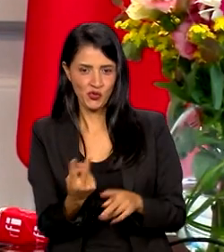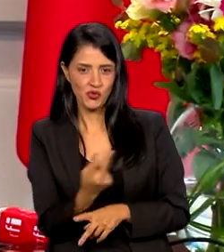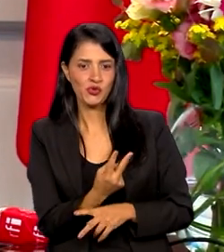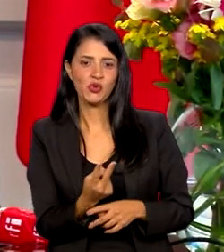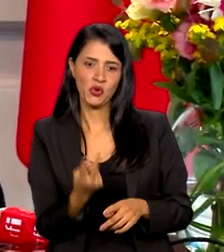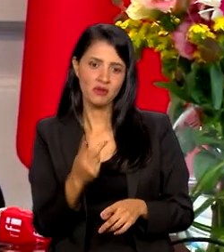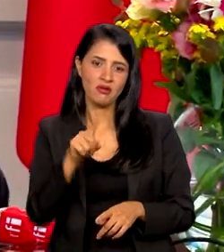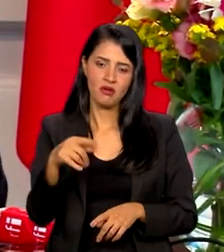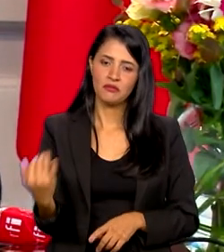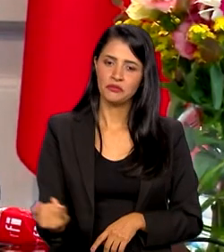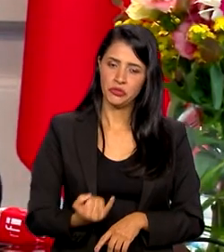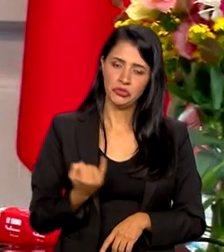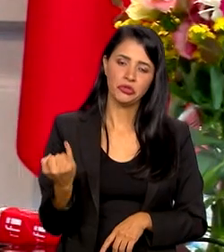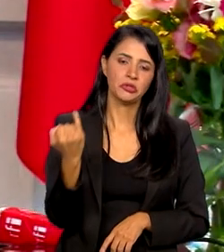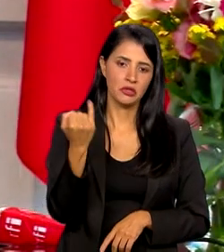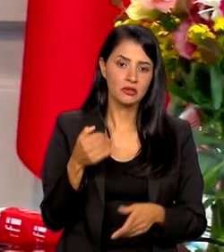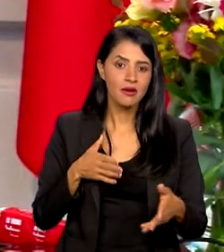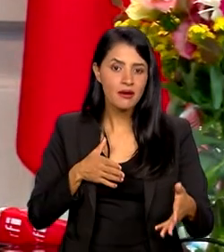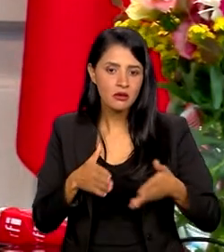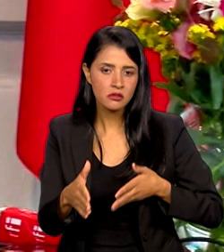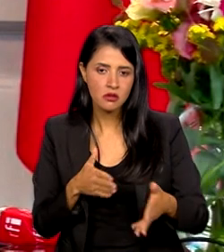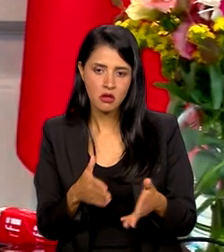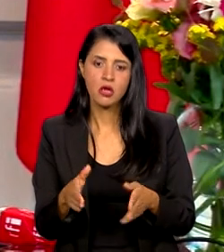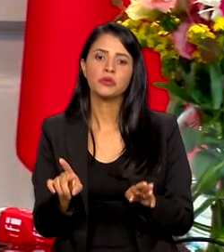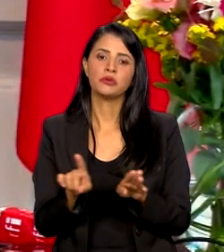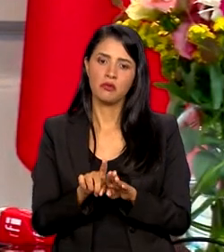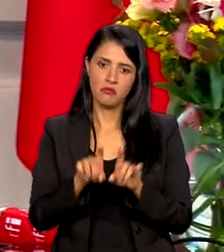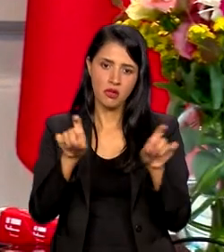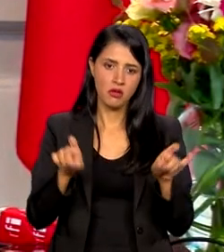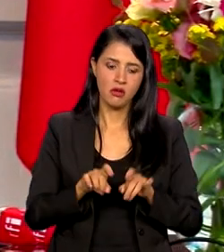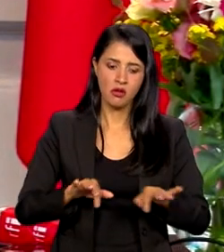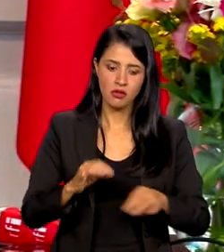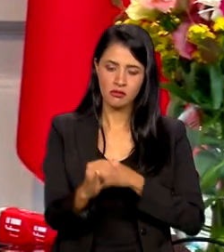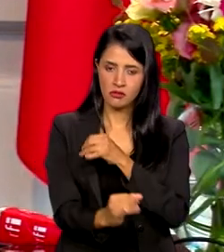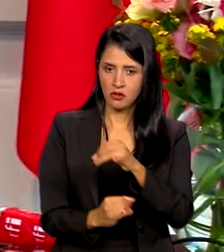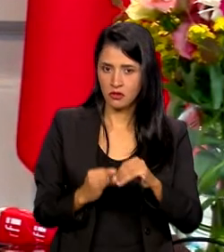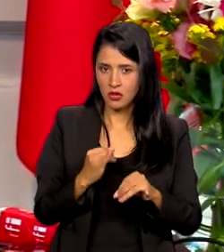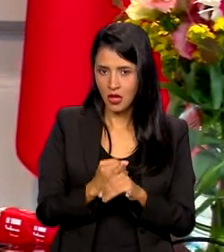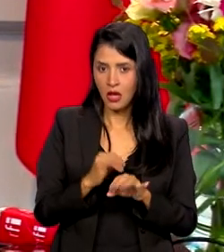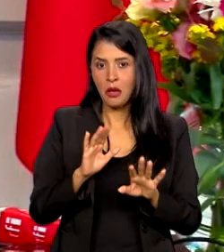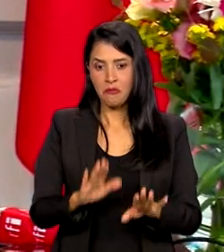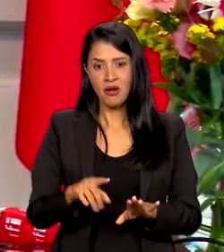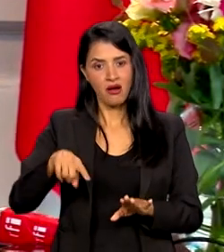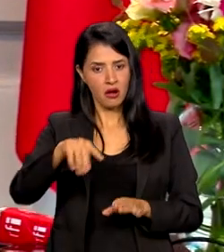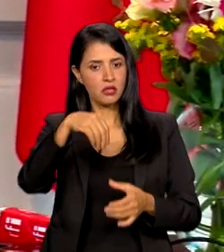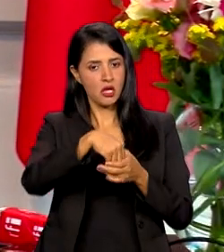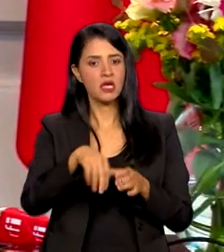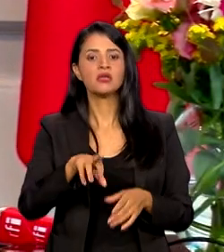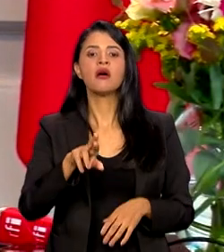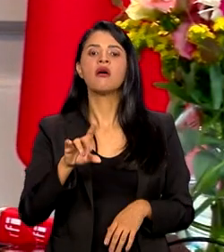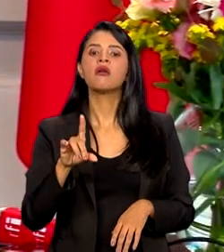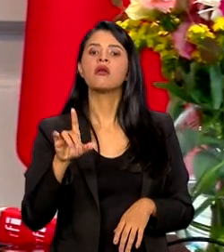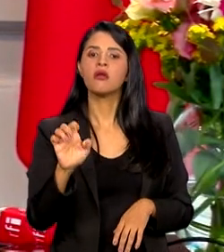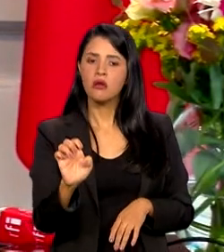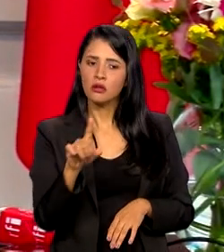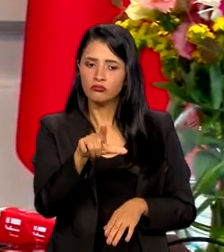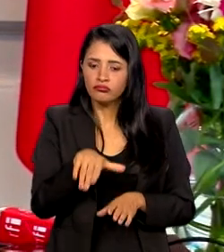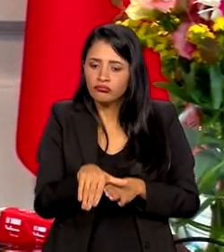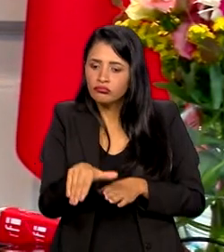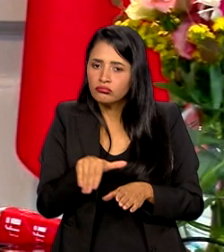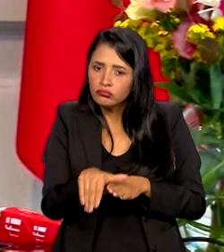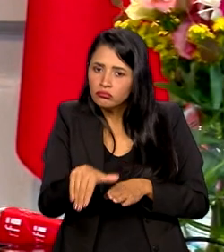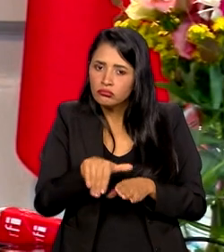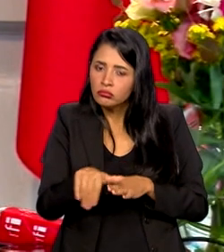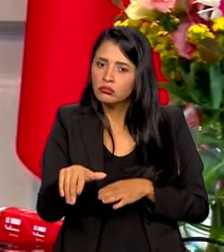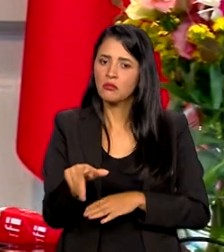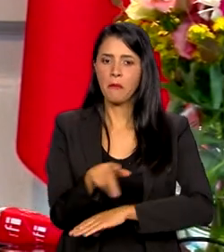conectividade, na importância do acesso às redes digitais, mas as redes digitais que sejam pedagógicas, orientativas,